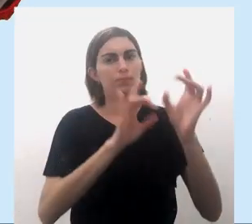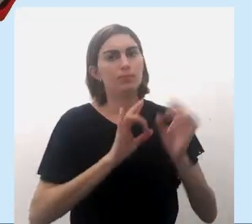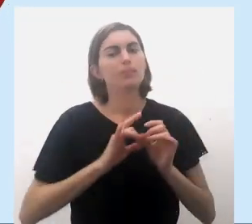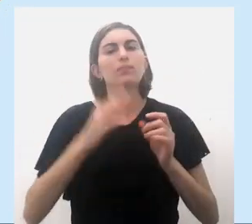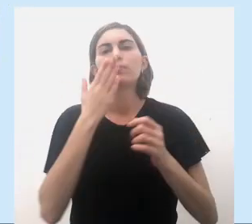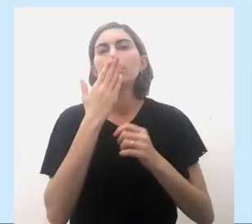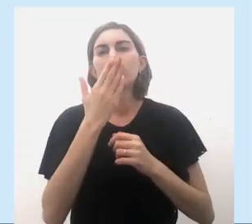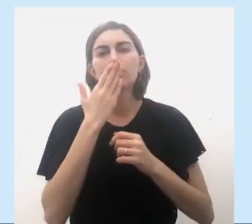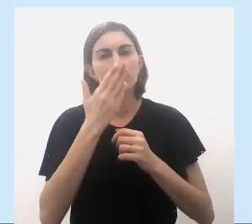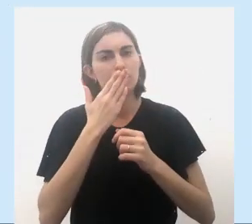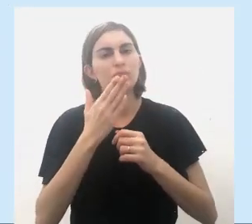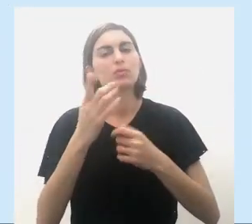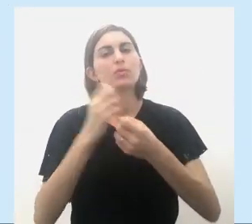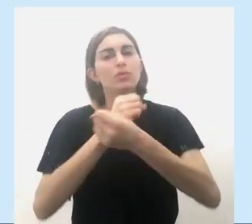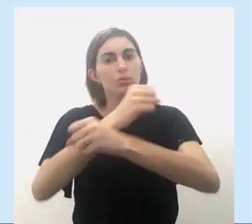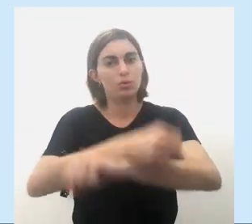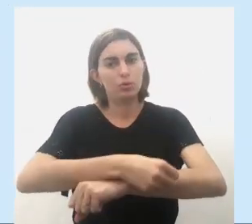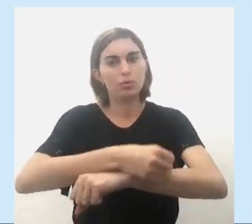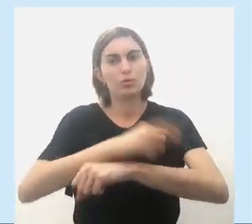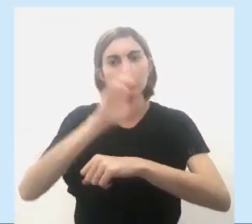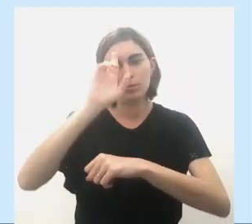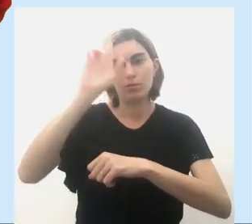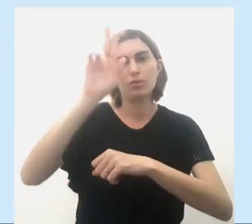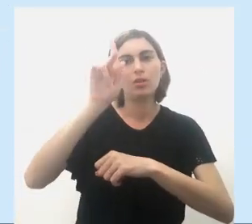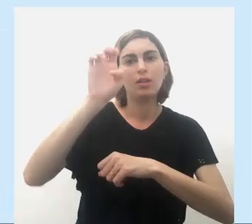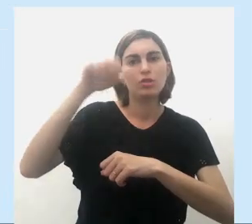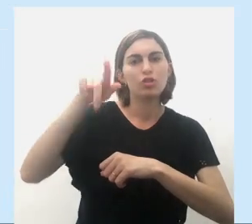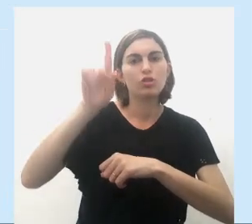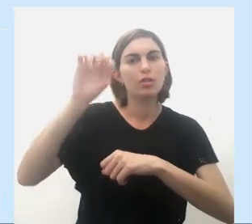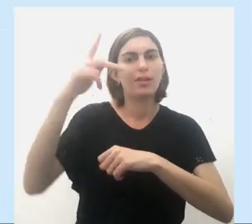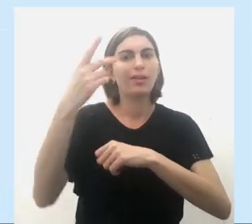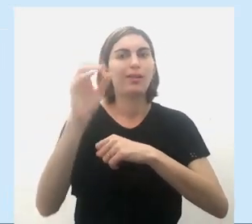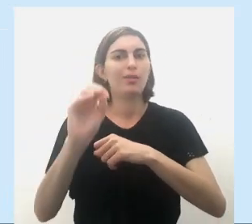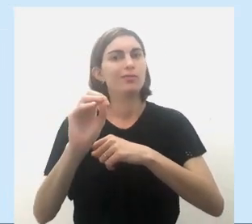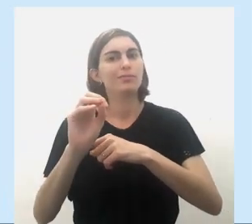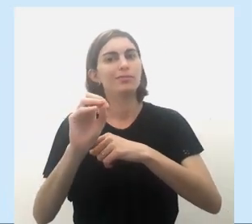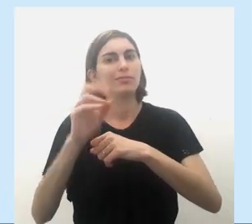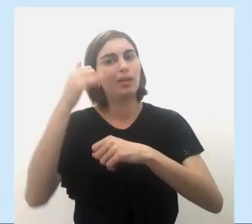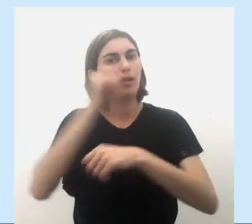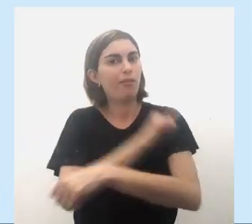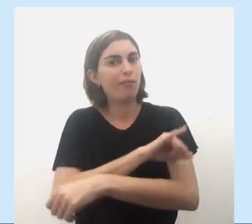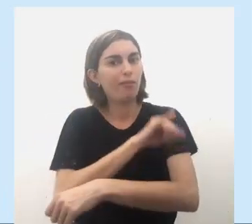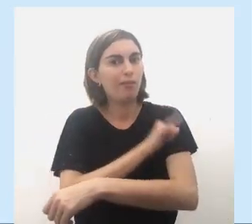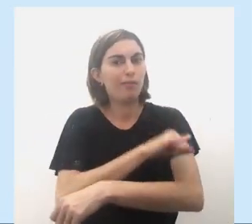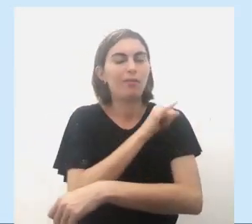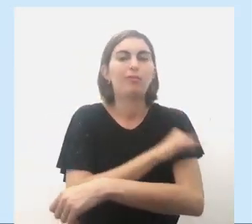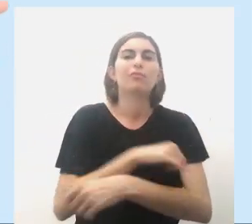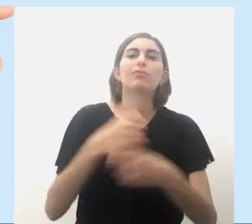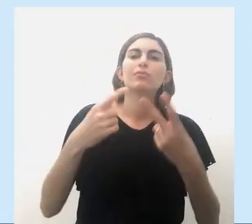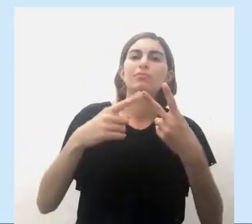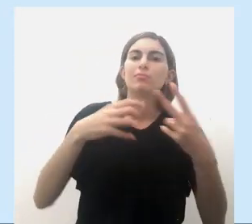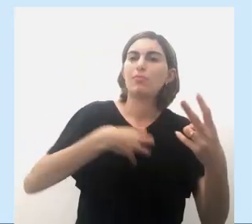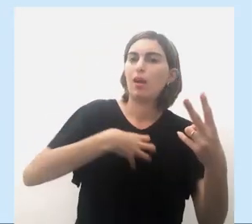esses índios para os senhores de engenho no Rio de Janeiro e na